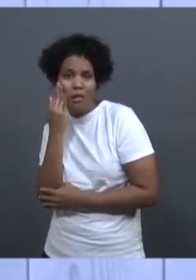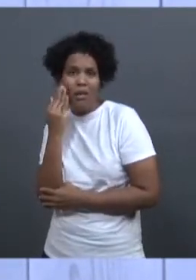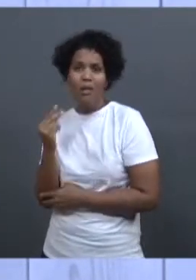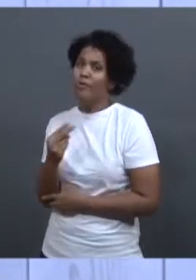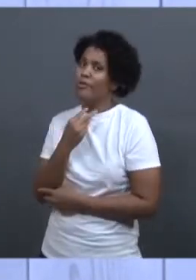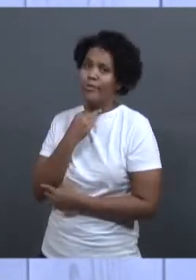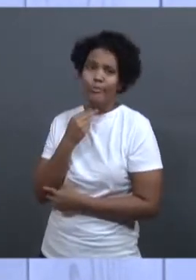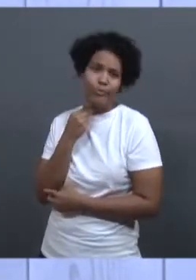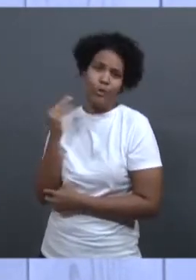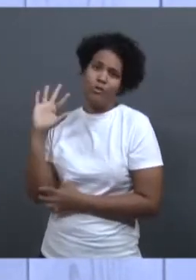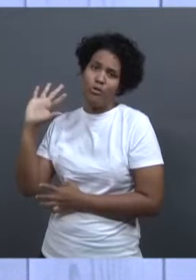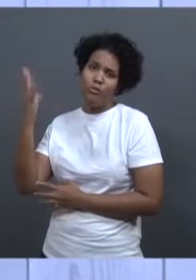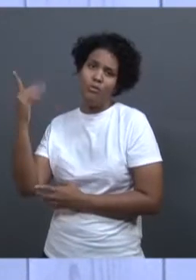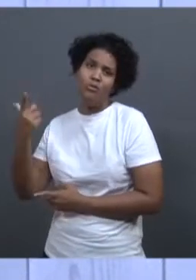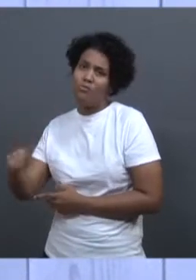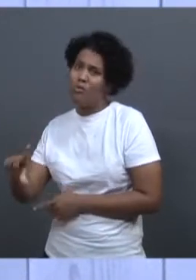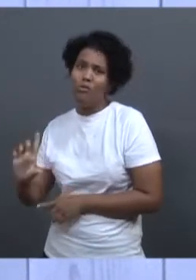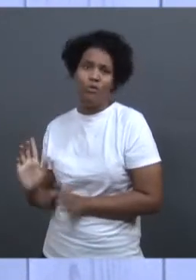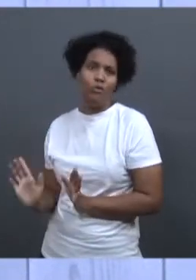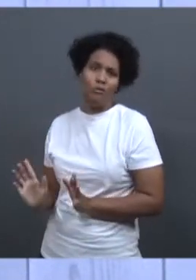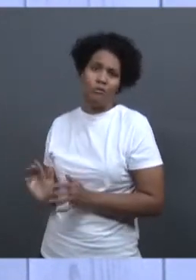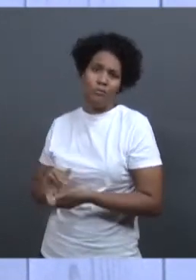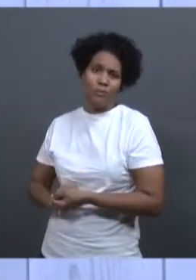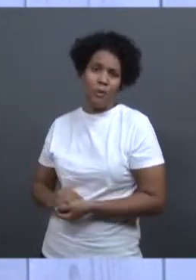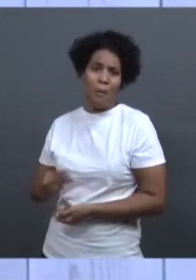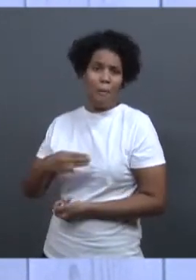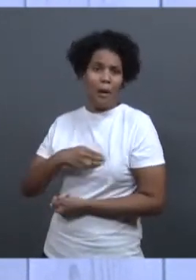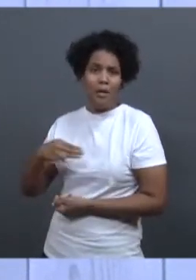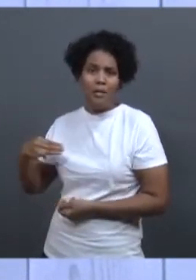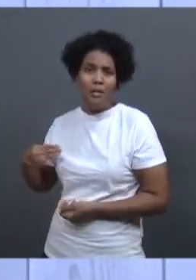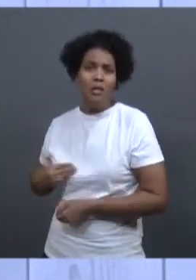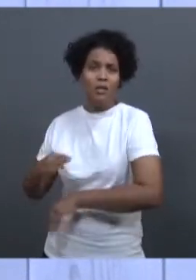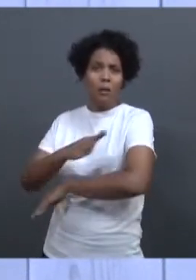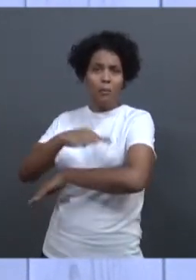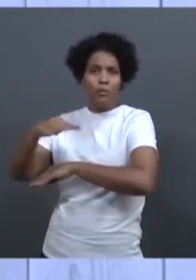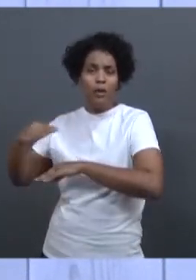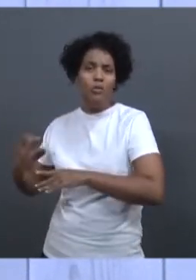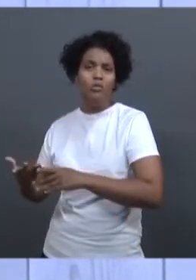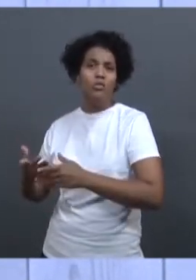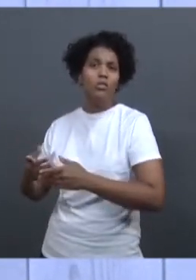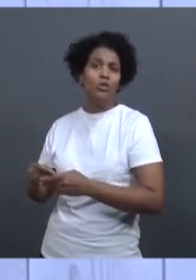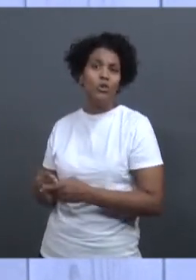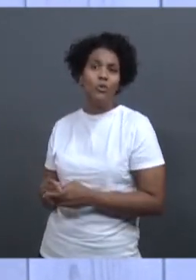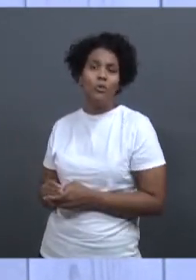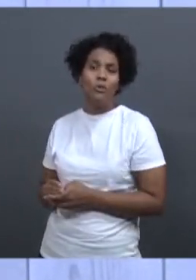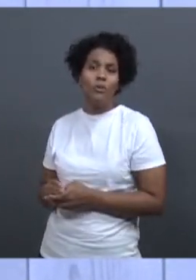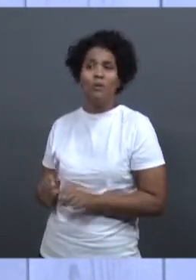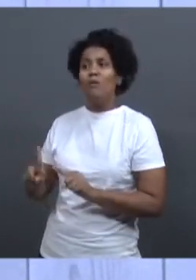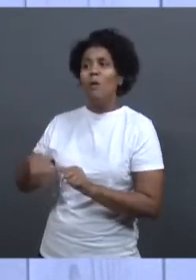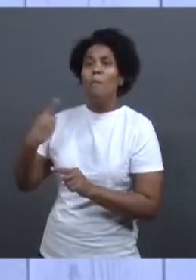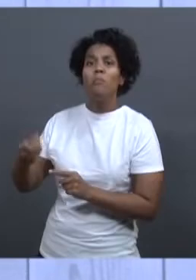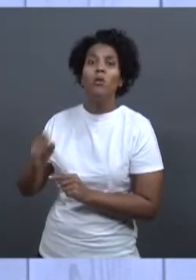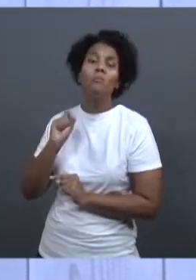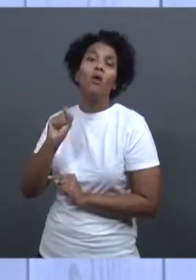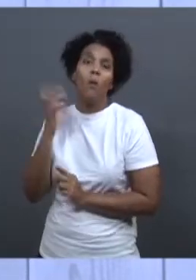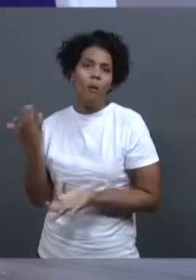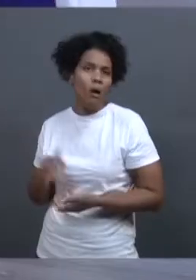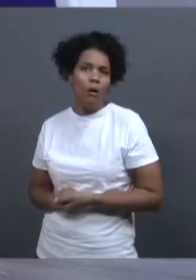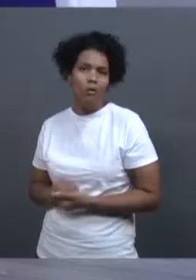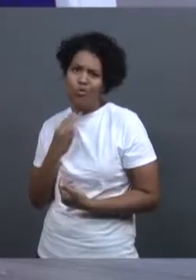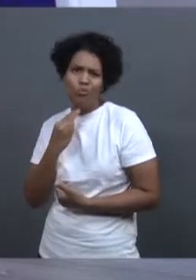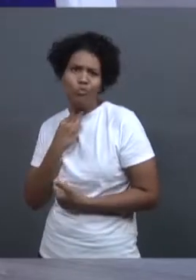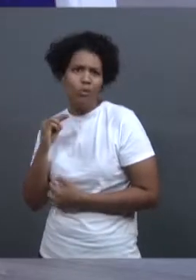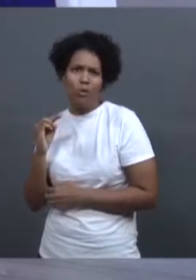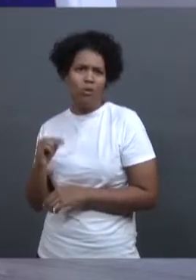acontecer, né? Mariana, Brumadinho e qual será a próxima? A gente não pode deixar acontecer mais. De